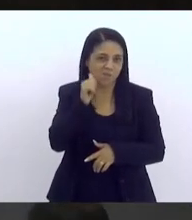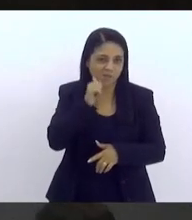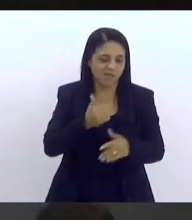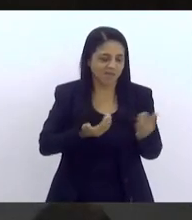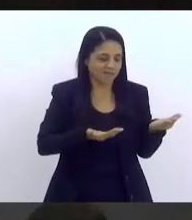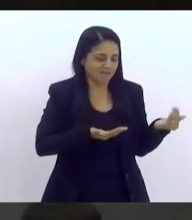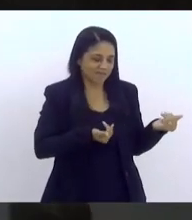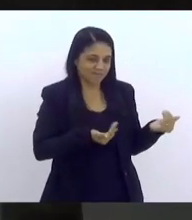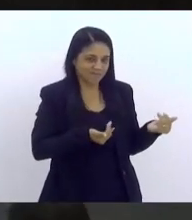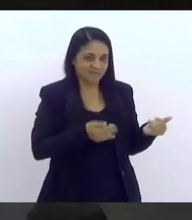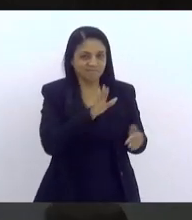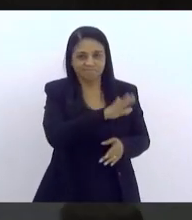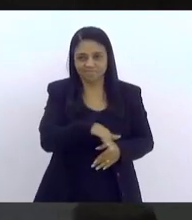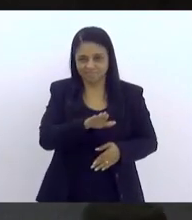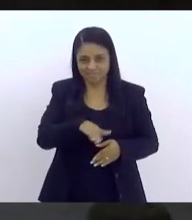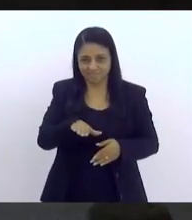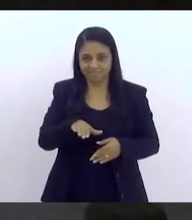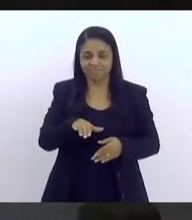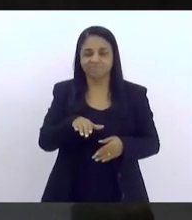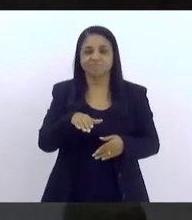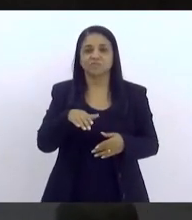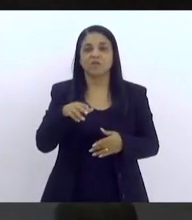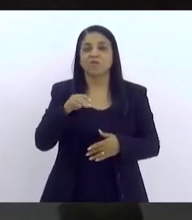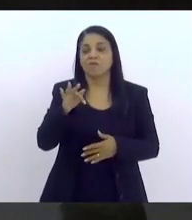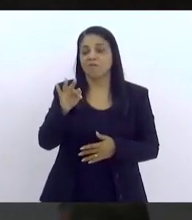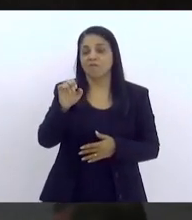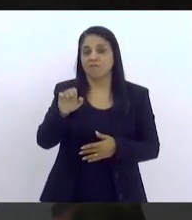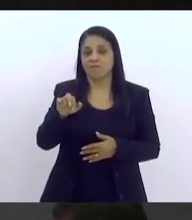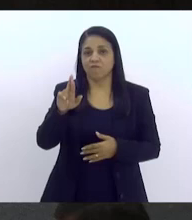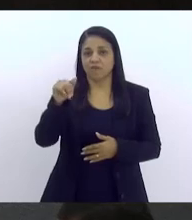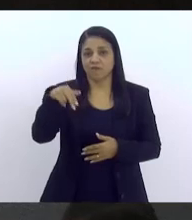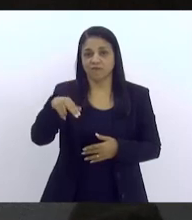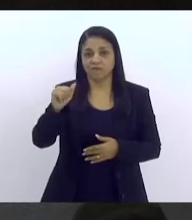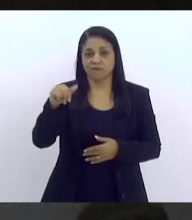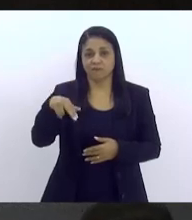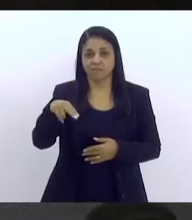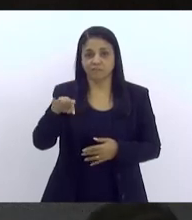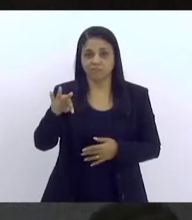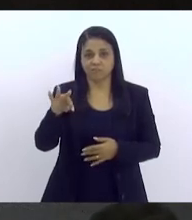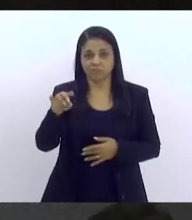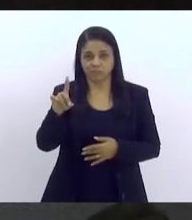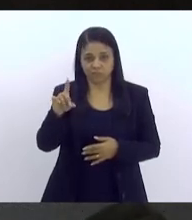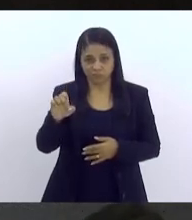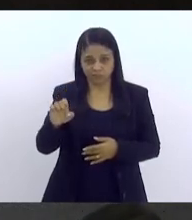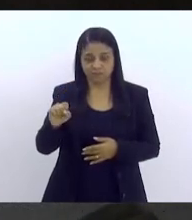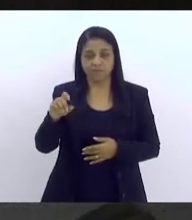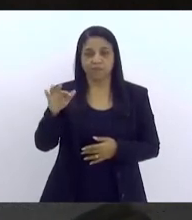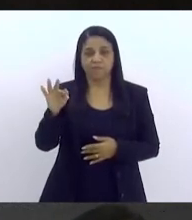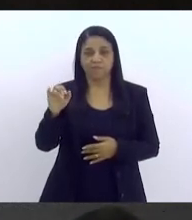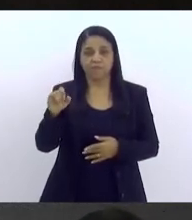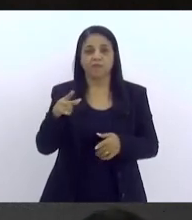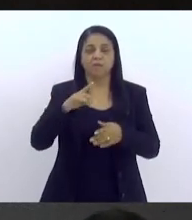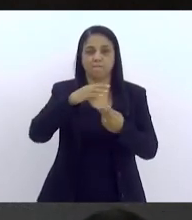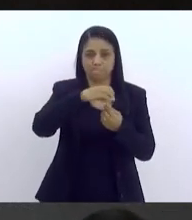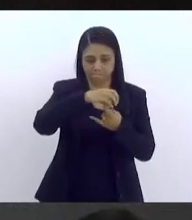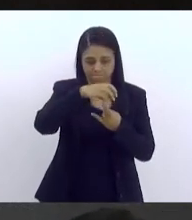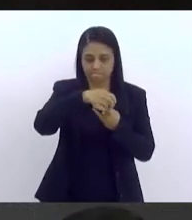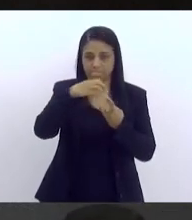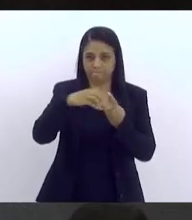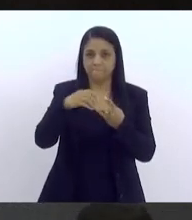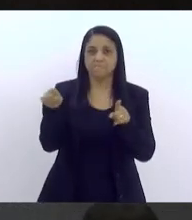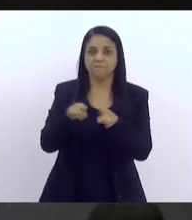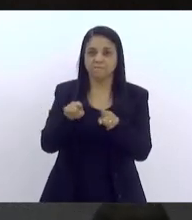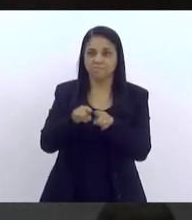Adolescente, do Fernandes Figueiras, da Fiocruz. A Jocelene de Assis Inácio, graduada em Serviço